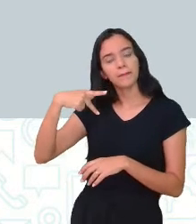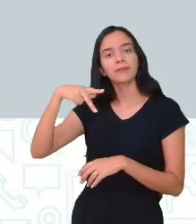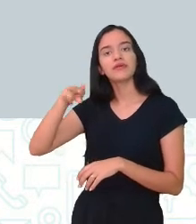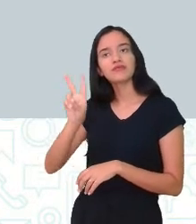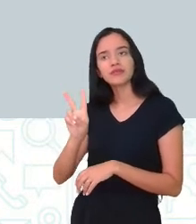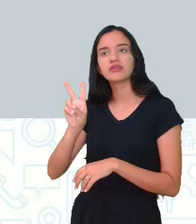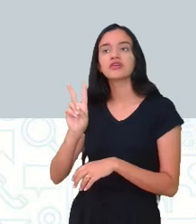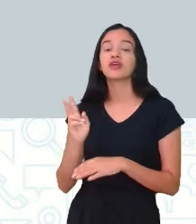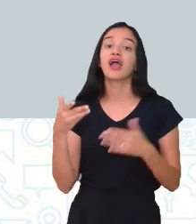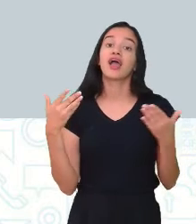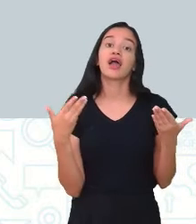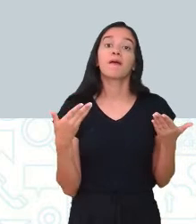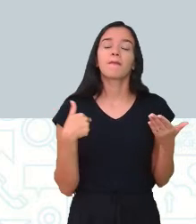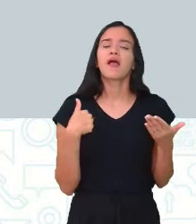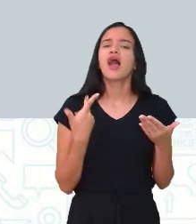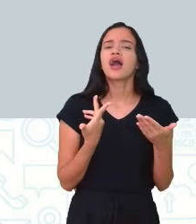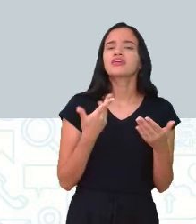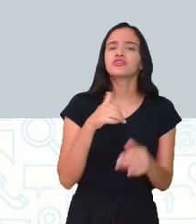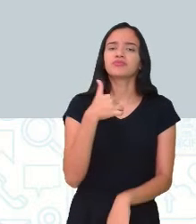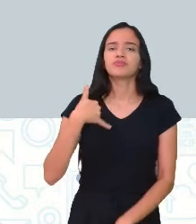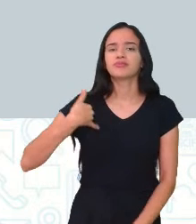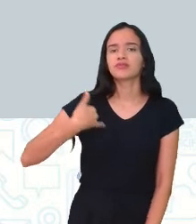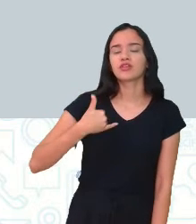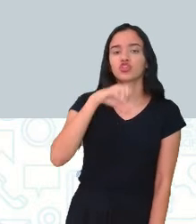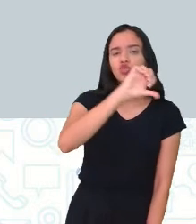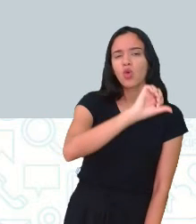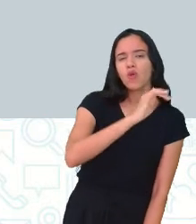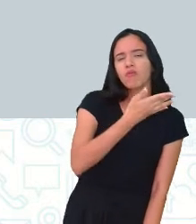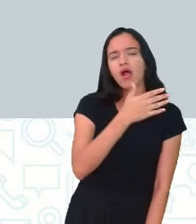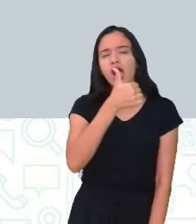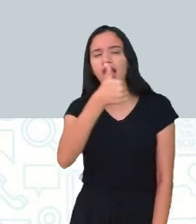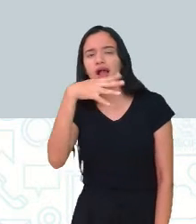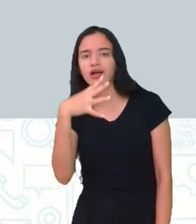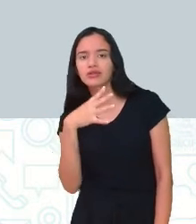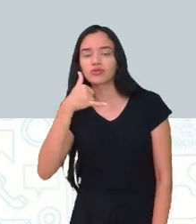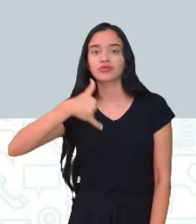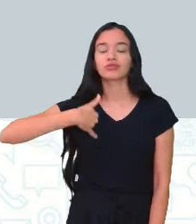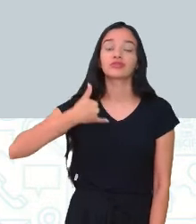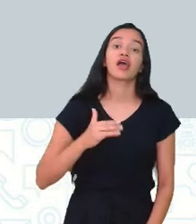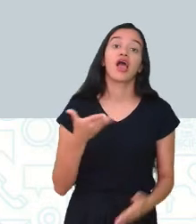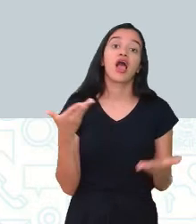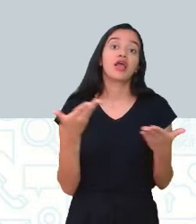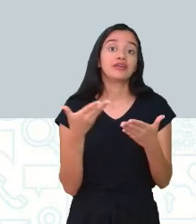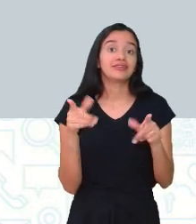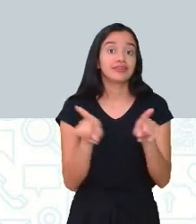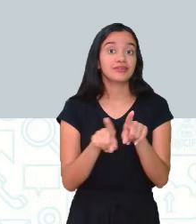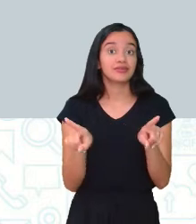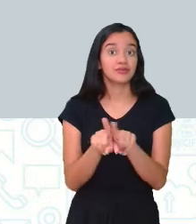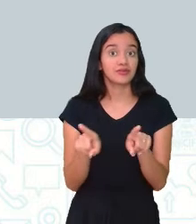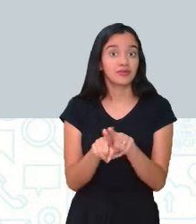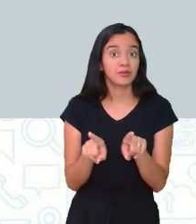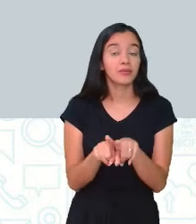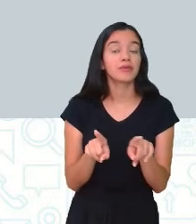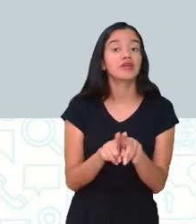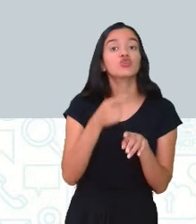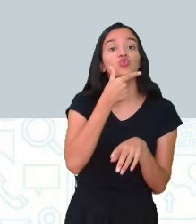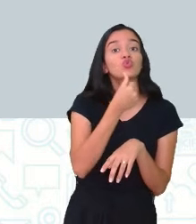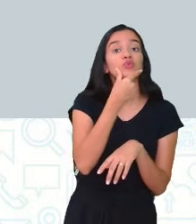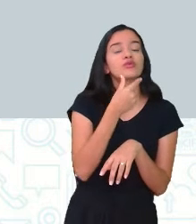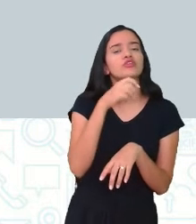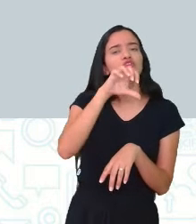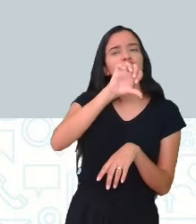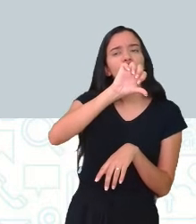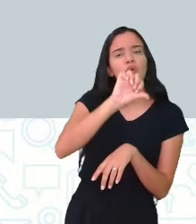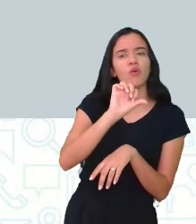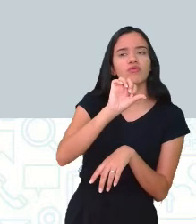tomar a partir entre 9 e 14 anos, não é? E os meninos entre 11 e 14 anos de idade. Então,